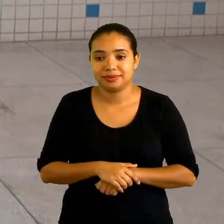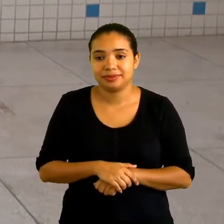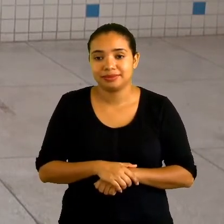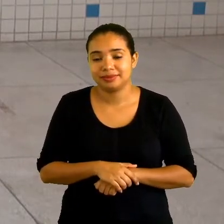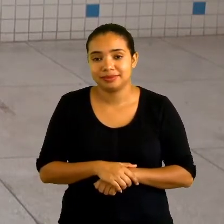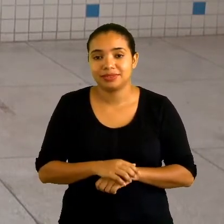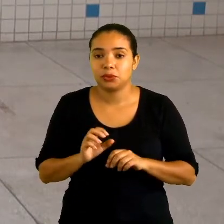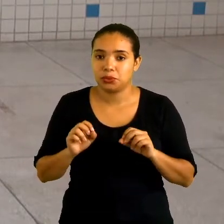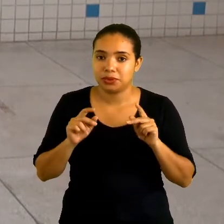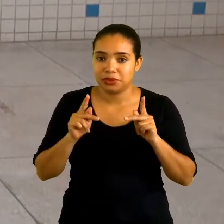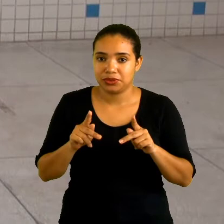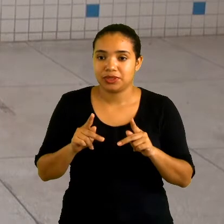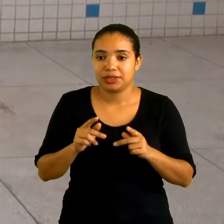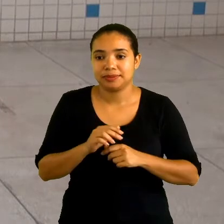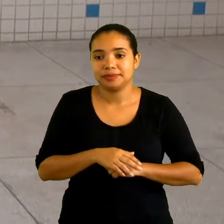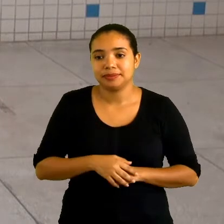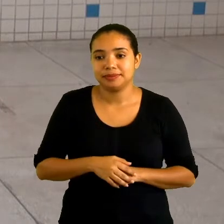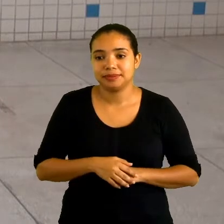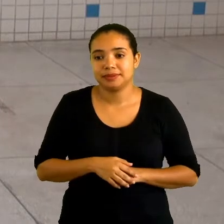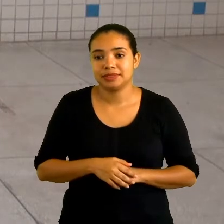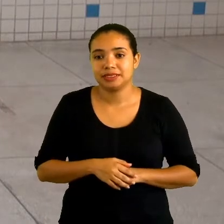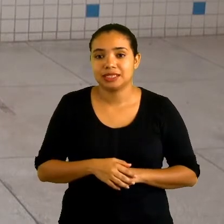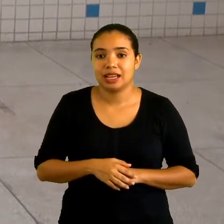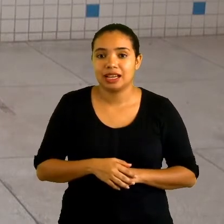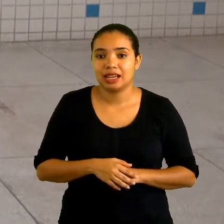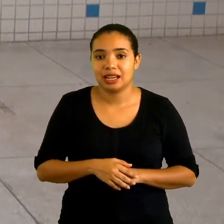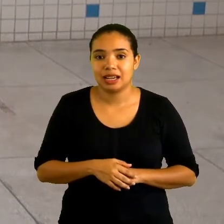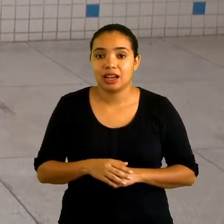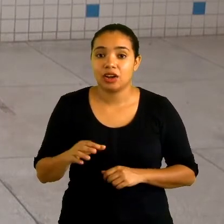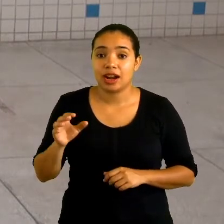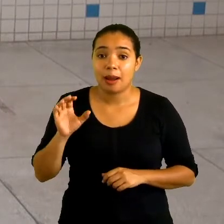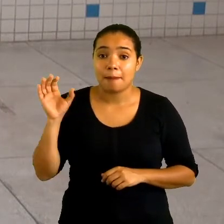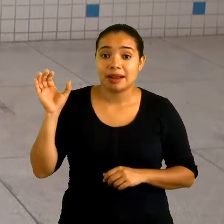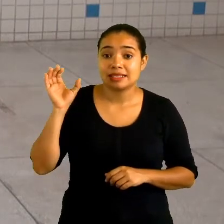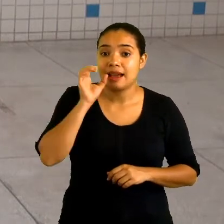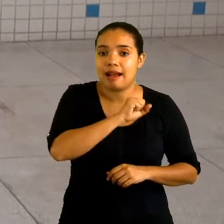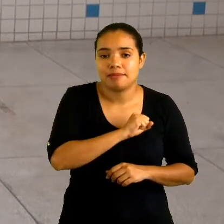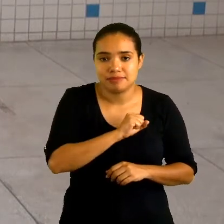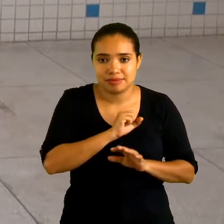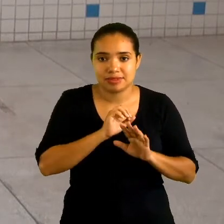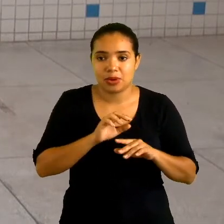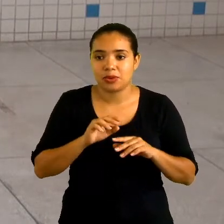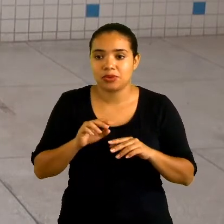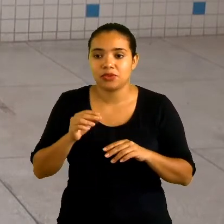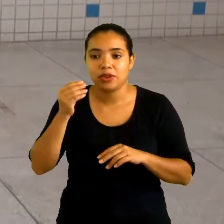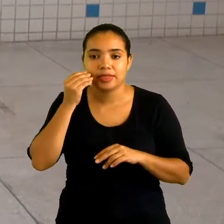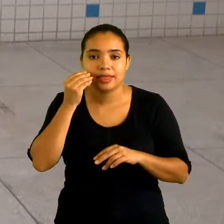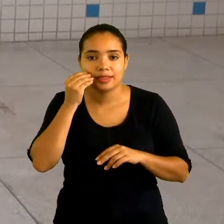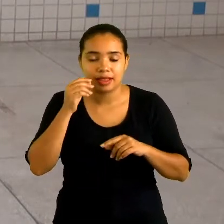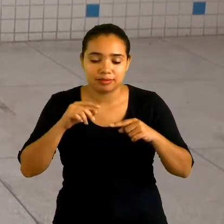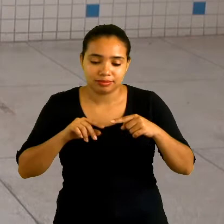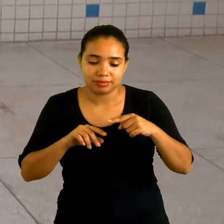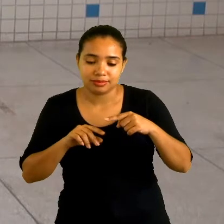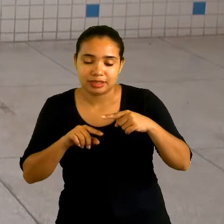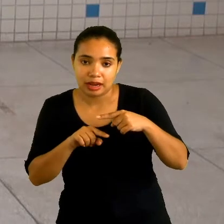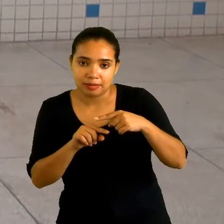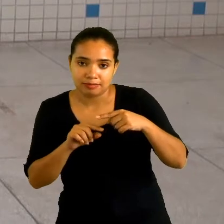Ok, vamos agora aumentar o nível de dificuldade, do nosso exercício, vamos aumentar aqui,